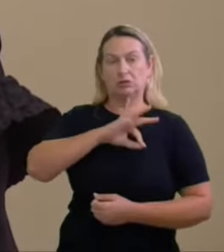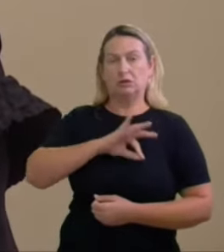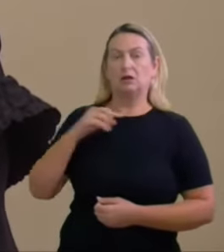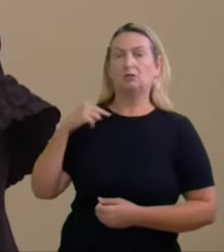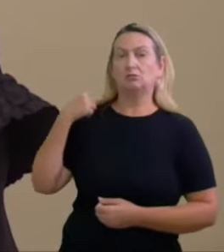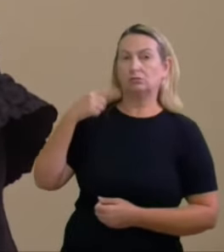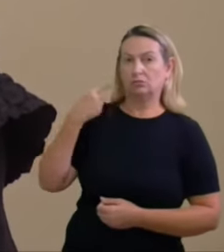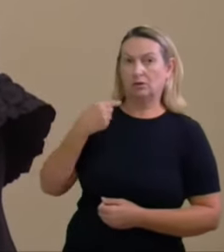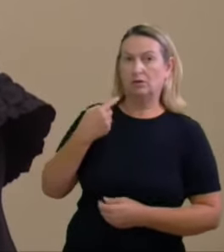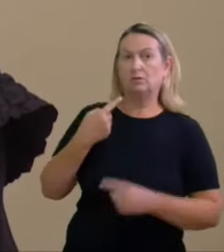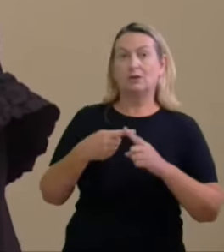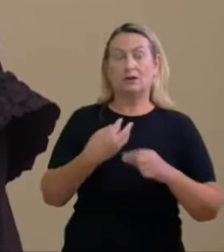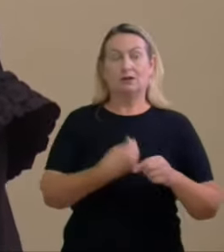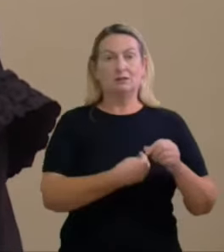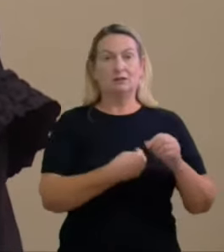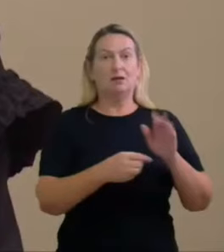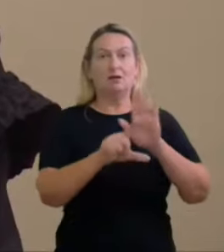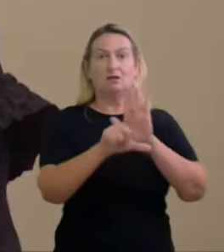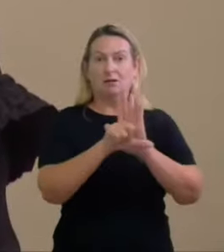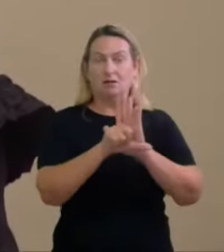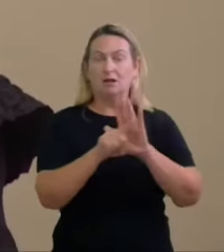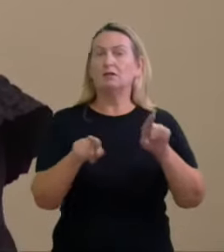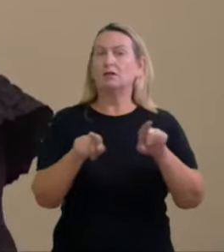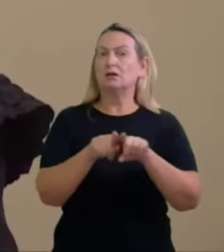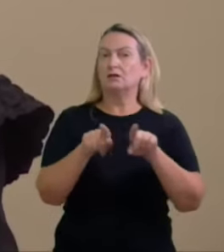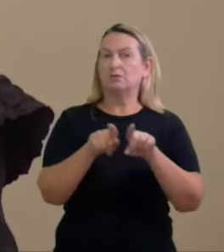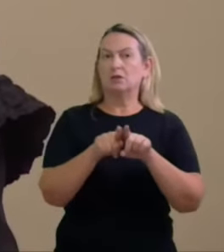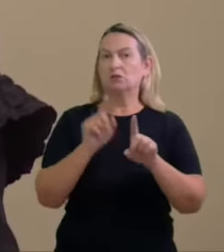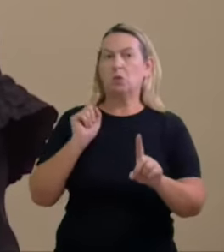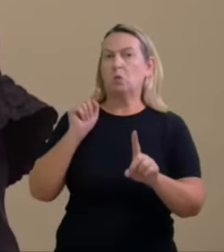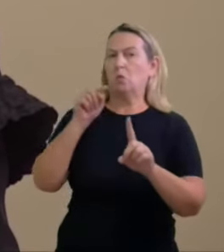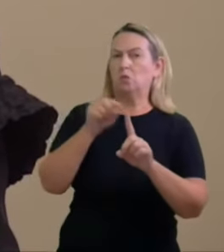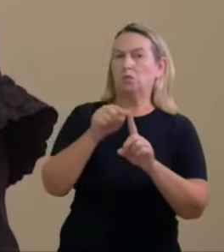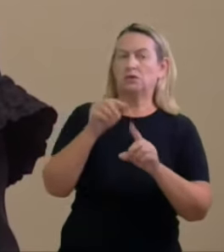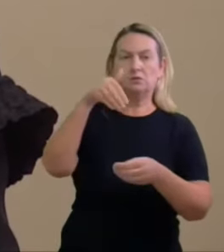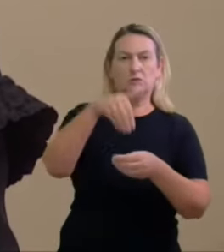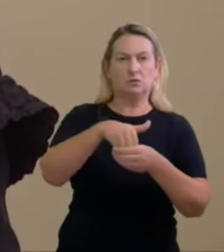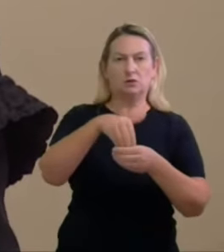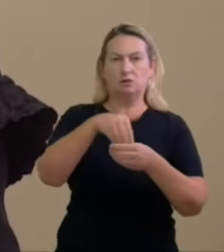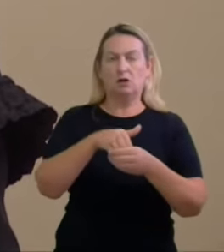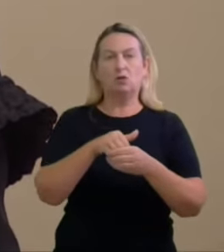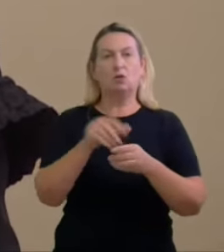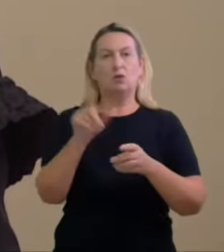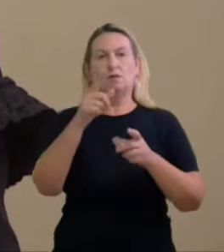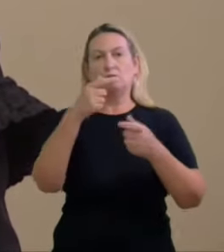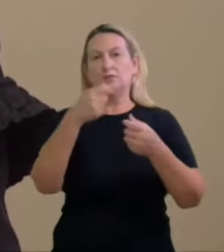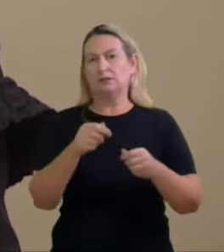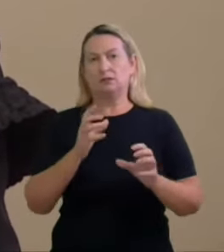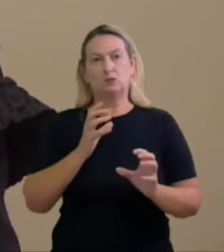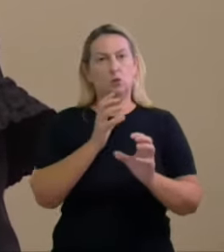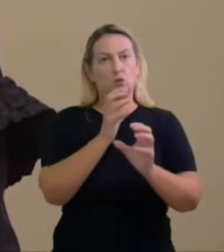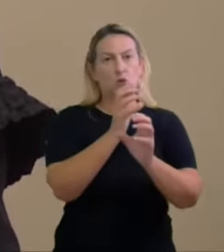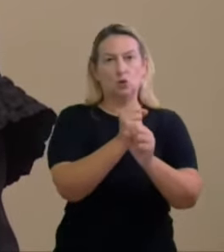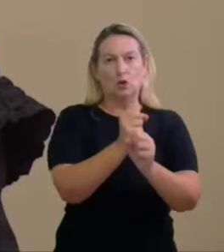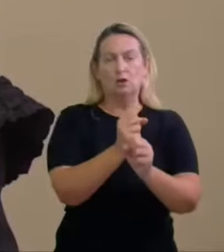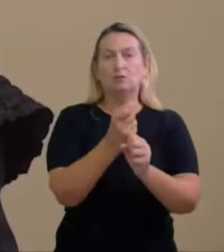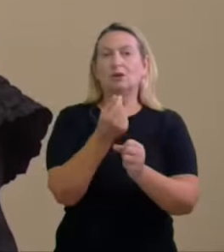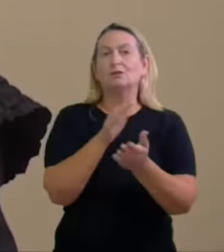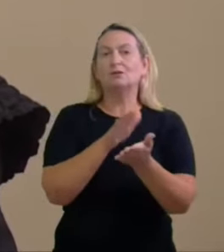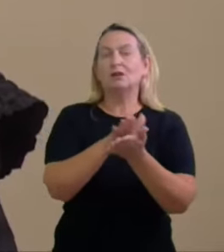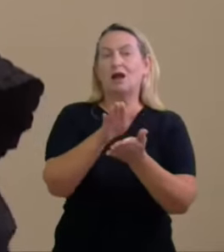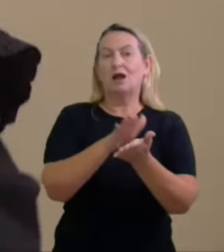previsão legal e pela ausência de conotação eleitoral não devem ser considerados para os cálculos de gastos de pré-campanha dos